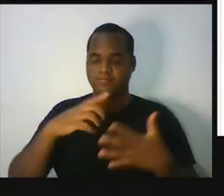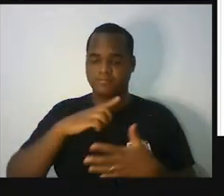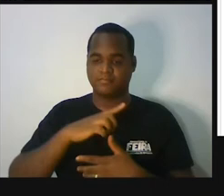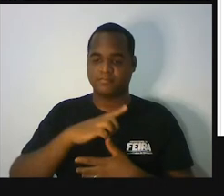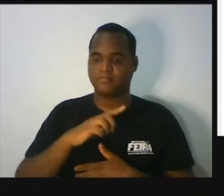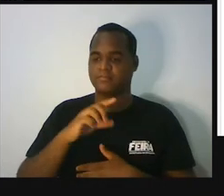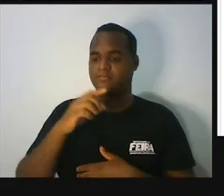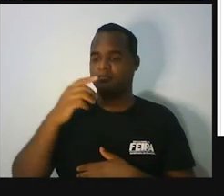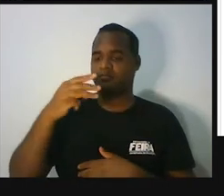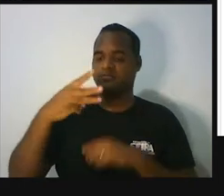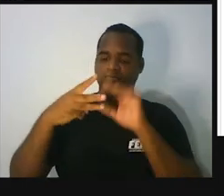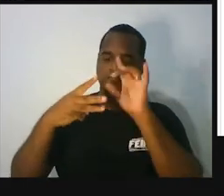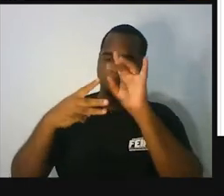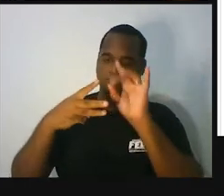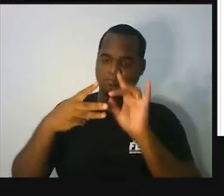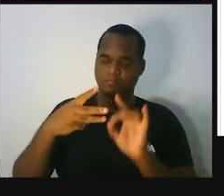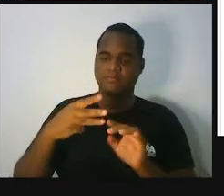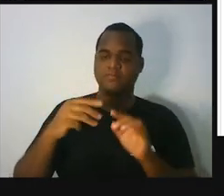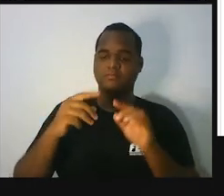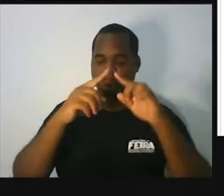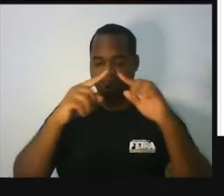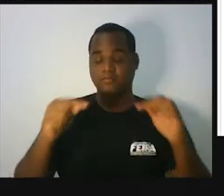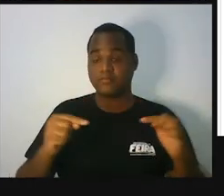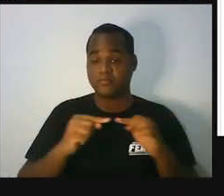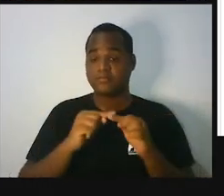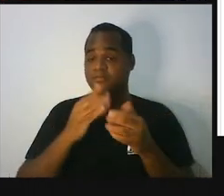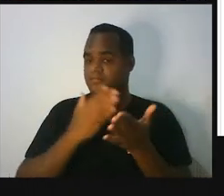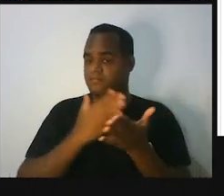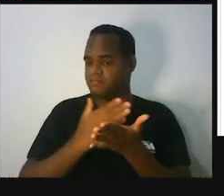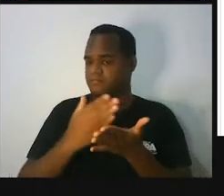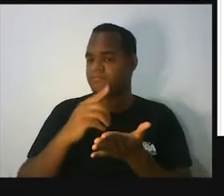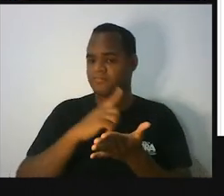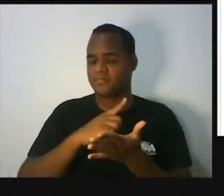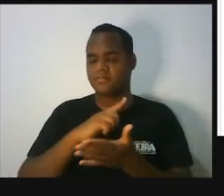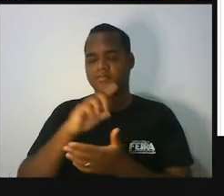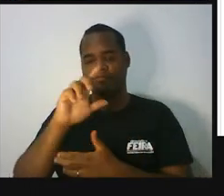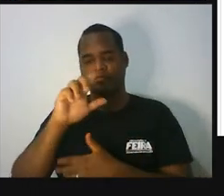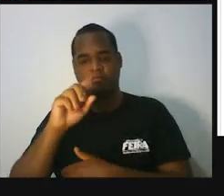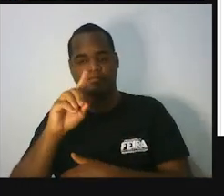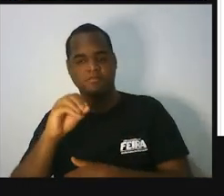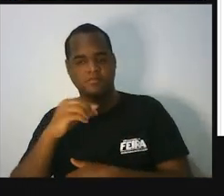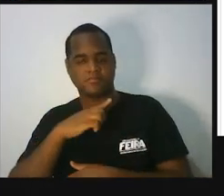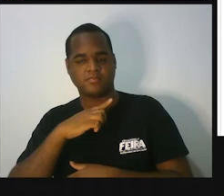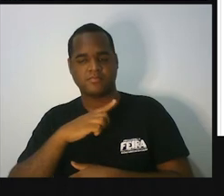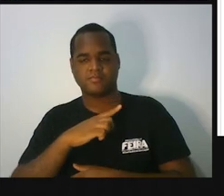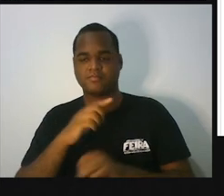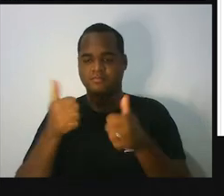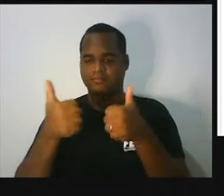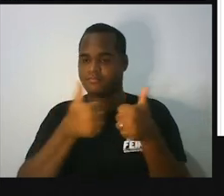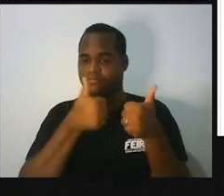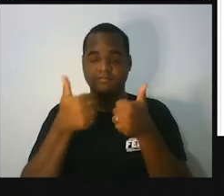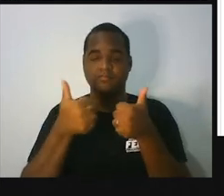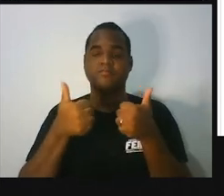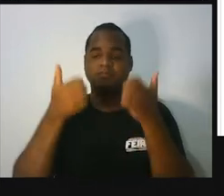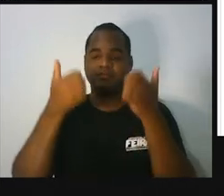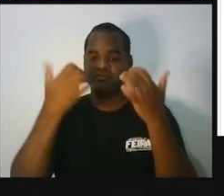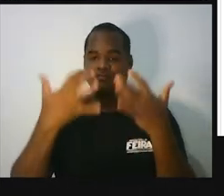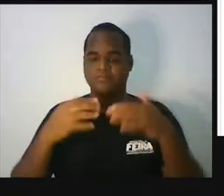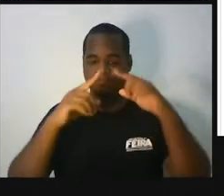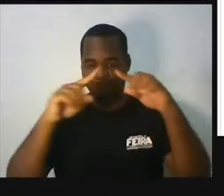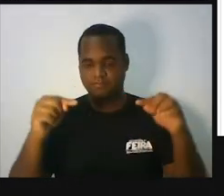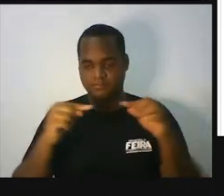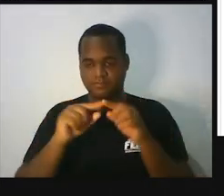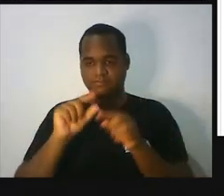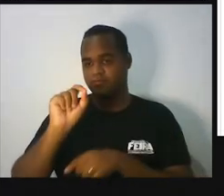tipos de triângulo a partir da medida dos seus lados. Belezinha? Vamos para o triângulozinho